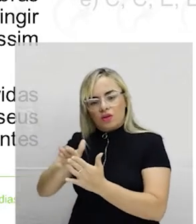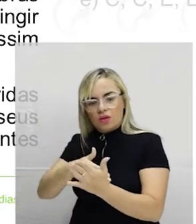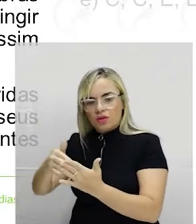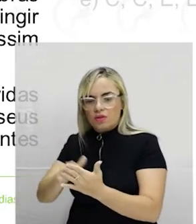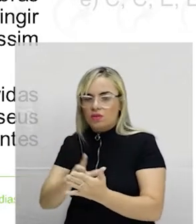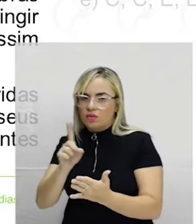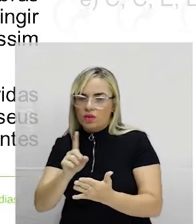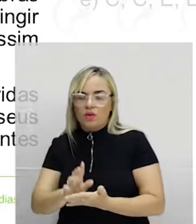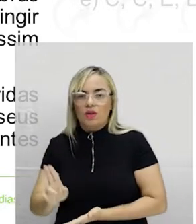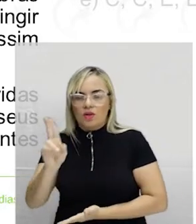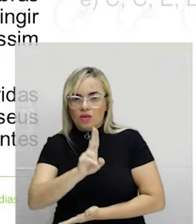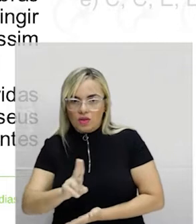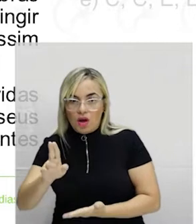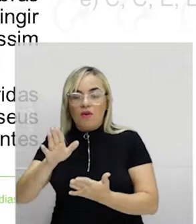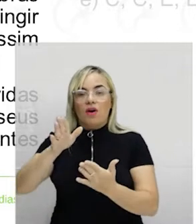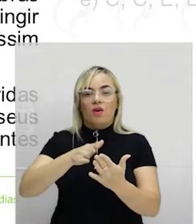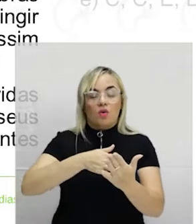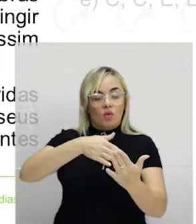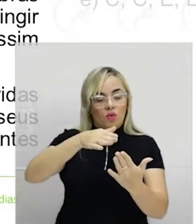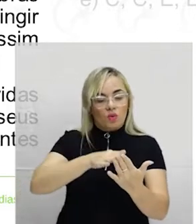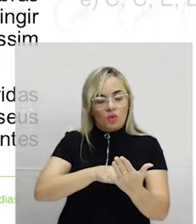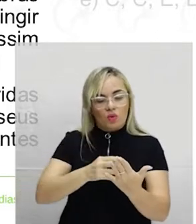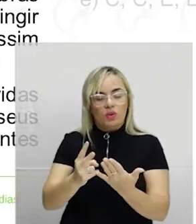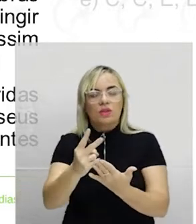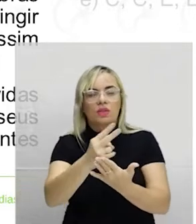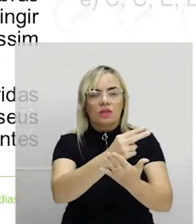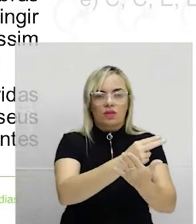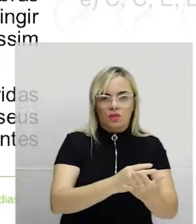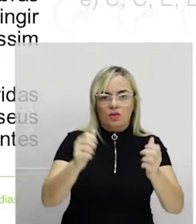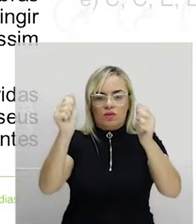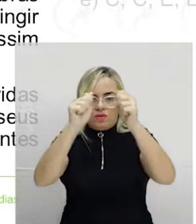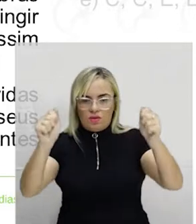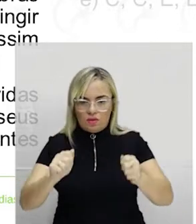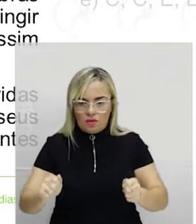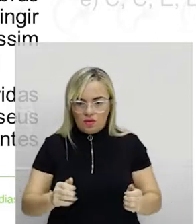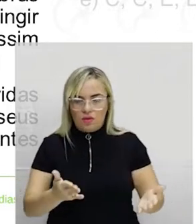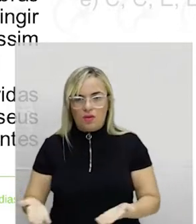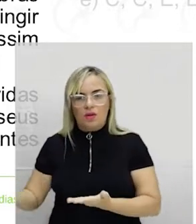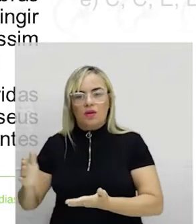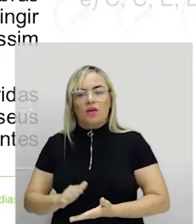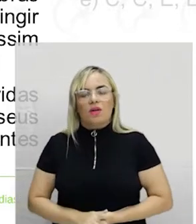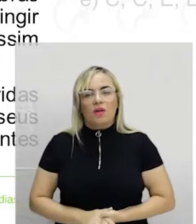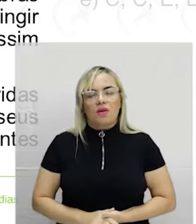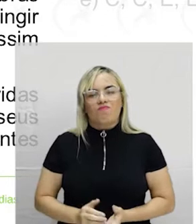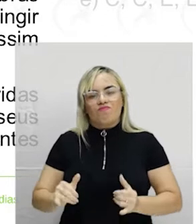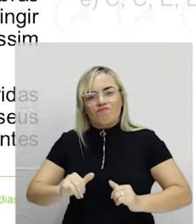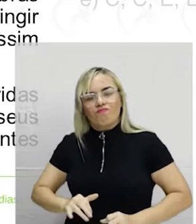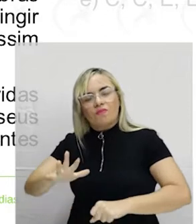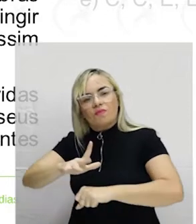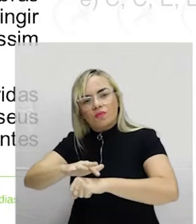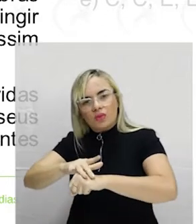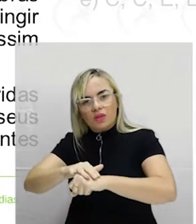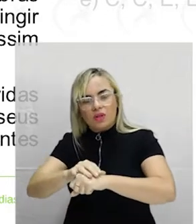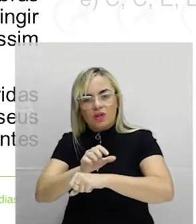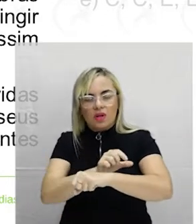escultor e arquiteto. Nota, ele sofreu provavelmente com uma doença chamada ranceníase, que foi acometendo o